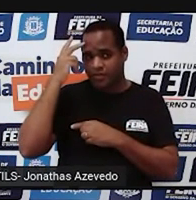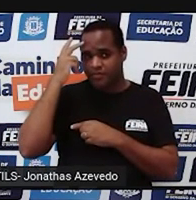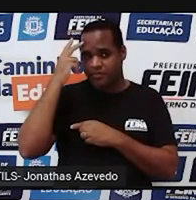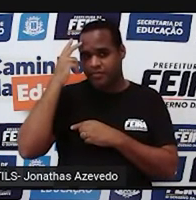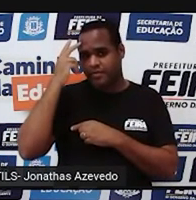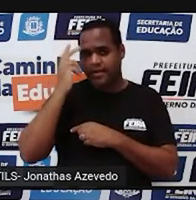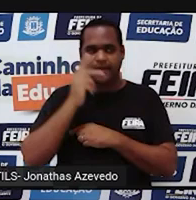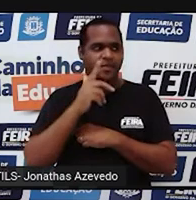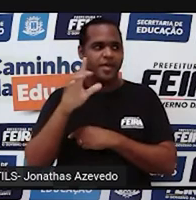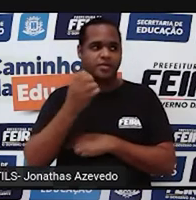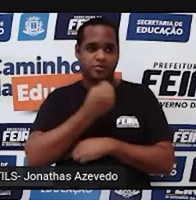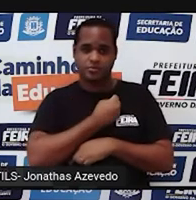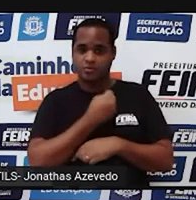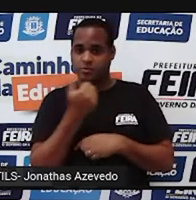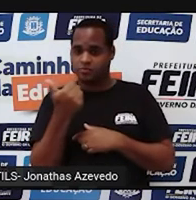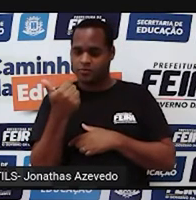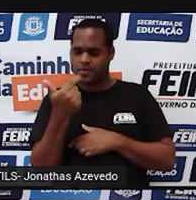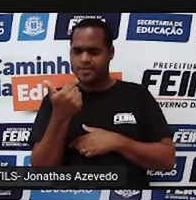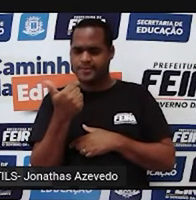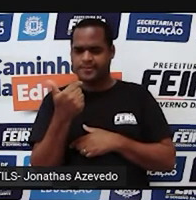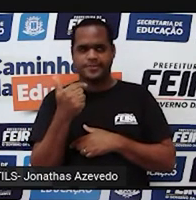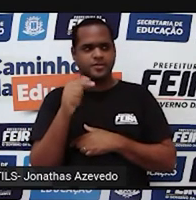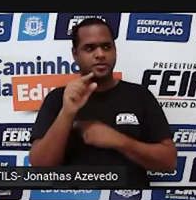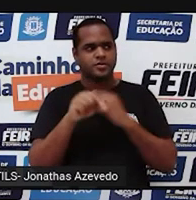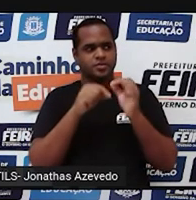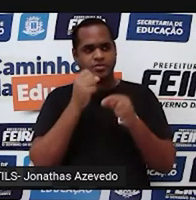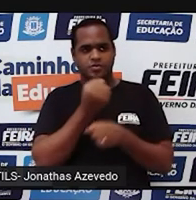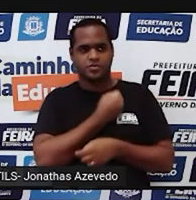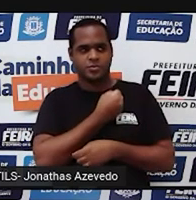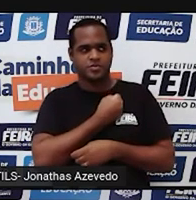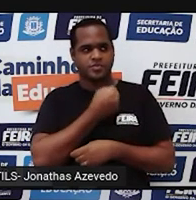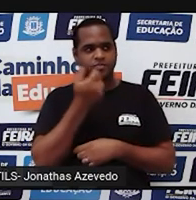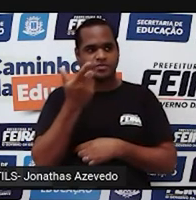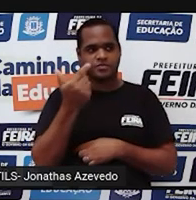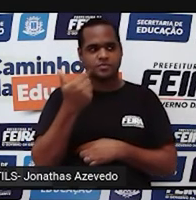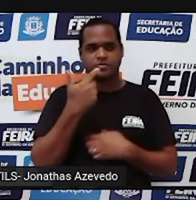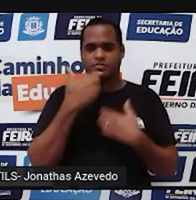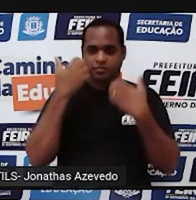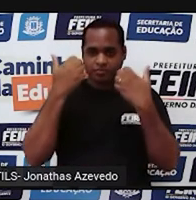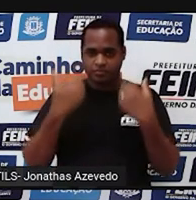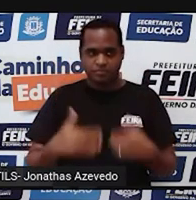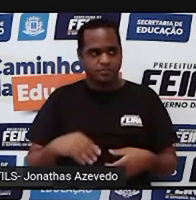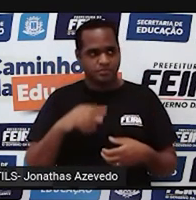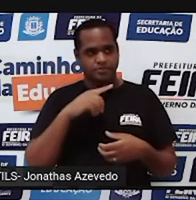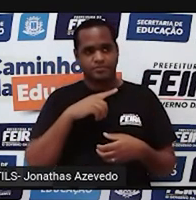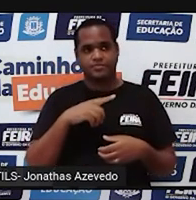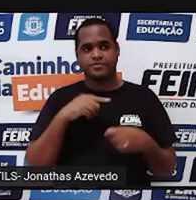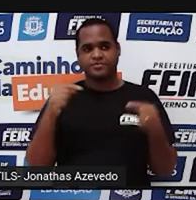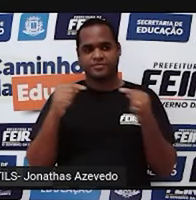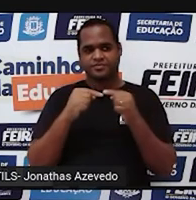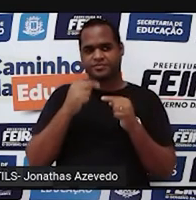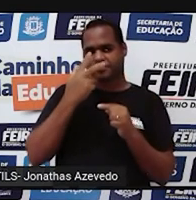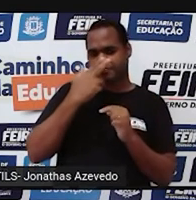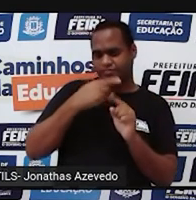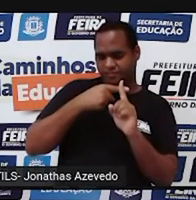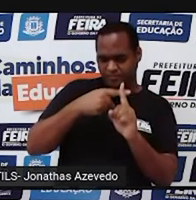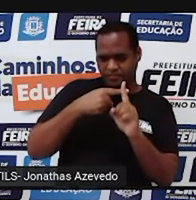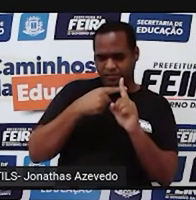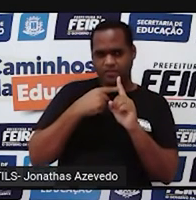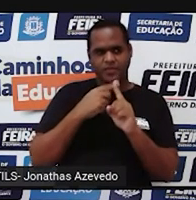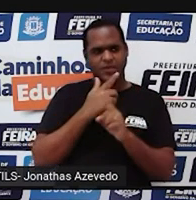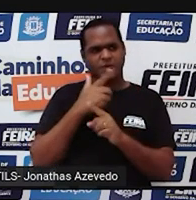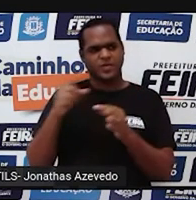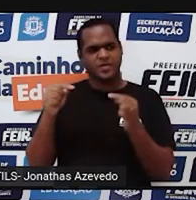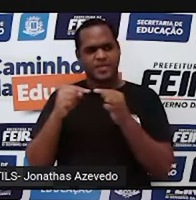Mas o número 12, que é natural, ele é um número inteiro positivo. Então pra essa